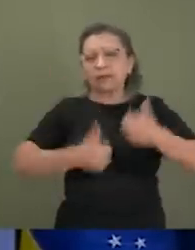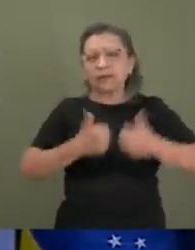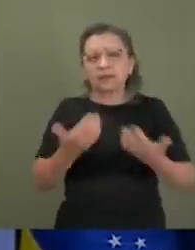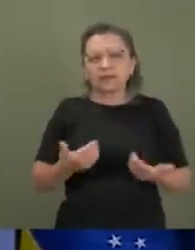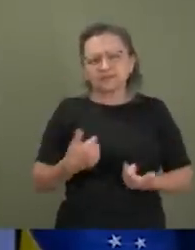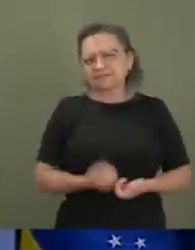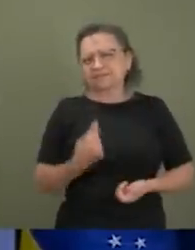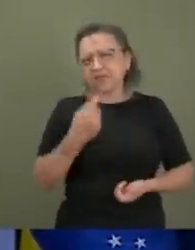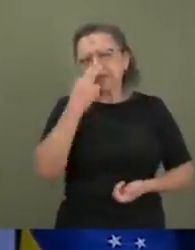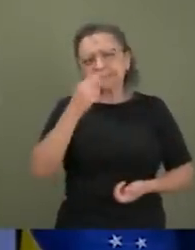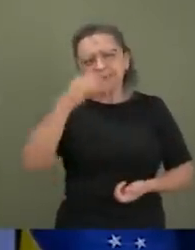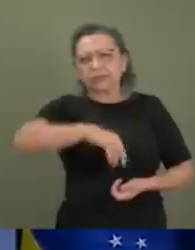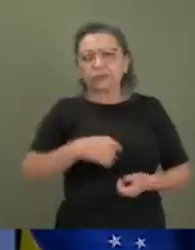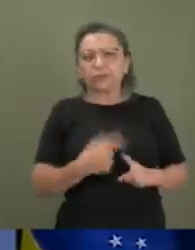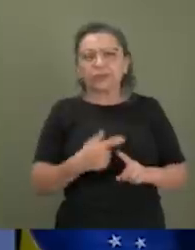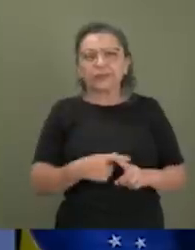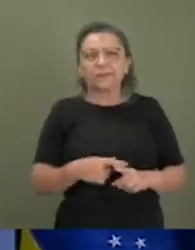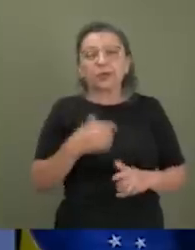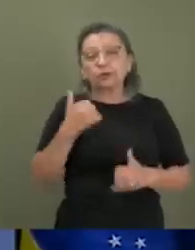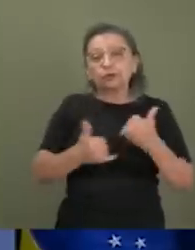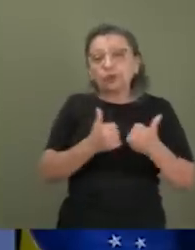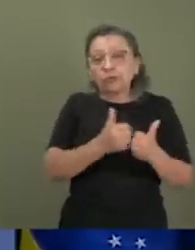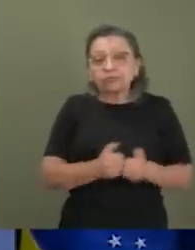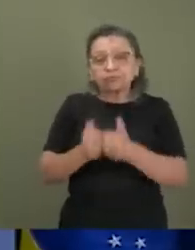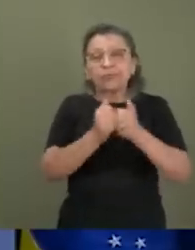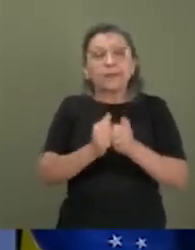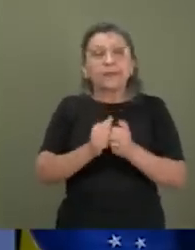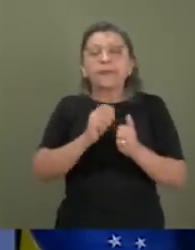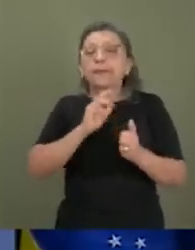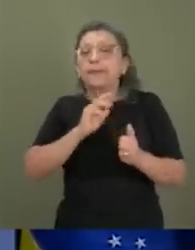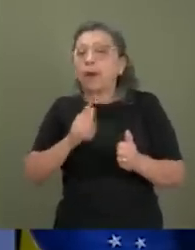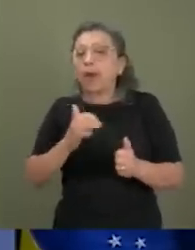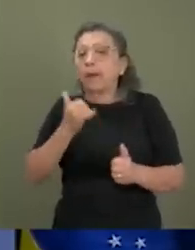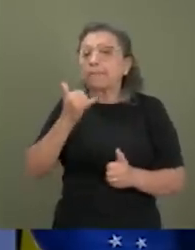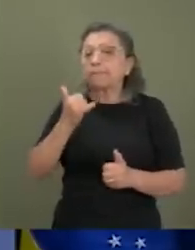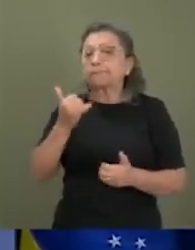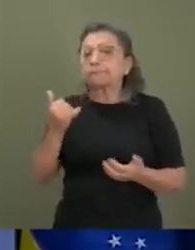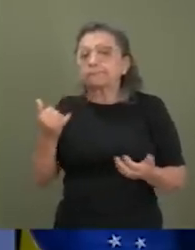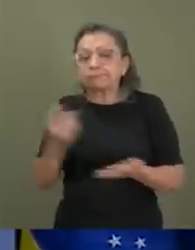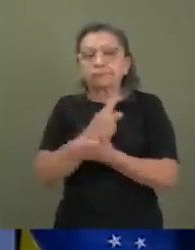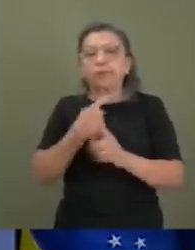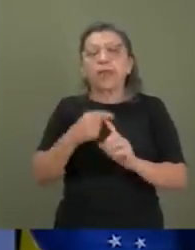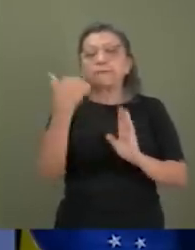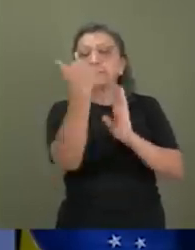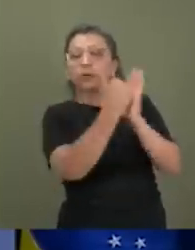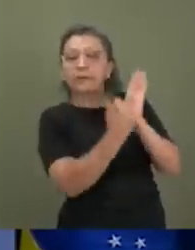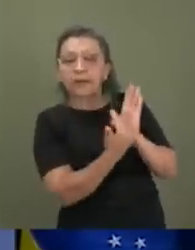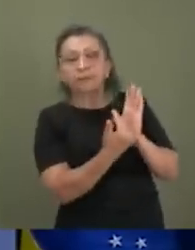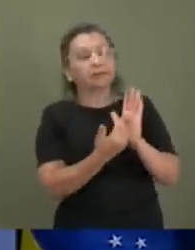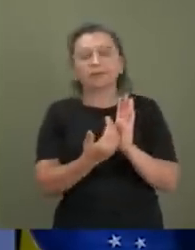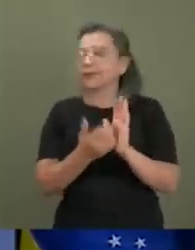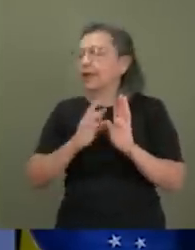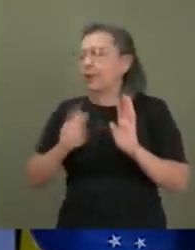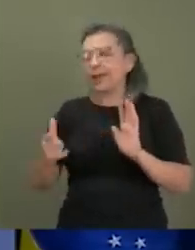achei extremamente absurda e que porque os jogos eletrônicos não são imprevisíveis porque são programados e, portanto, não podem